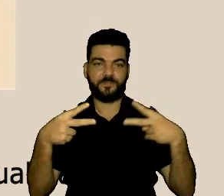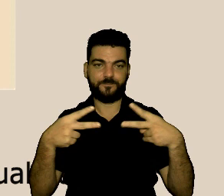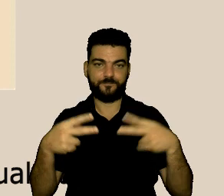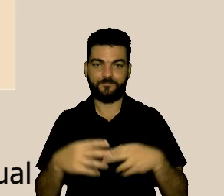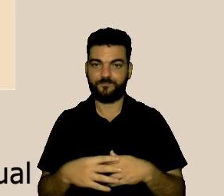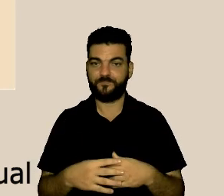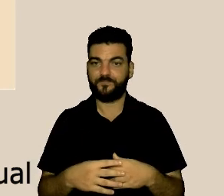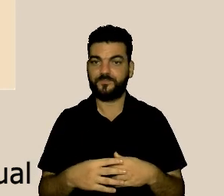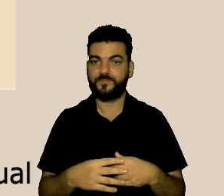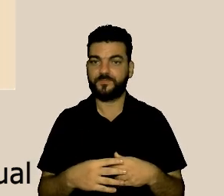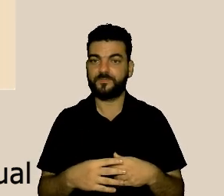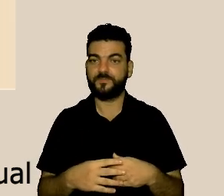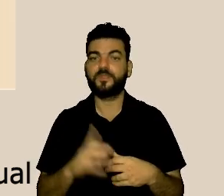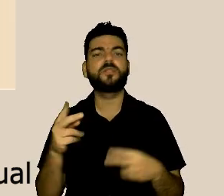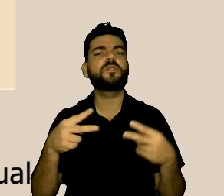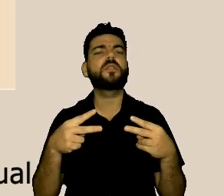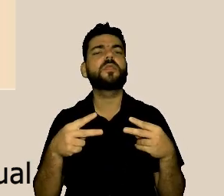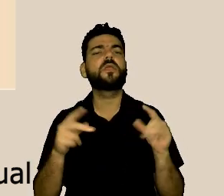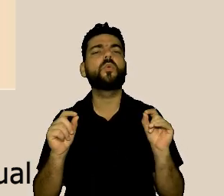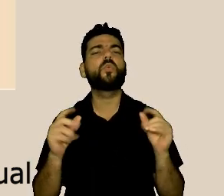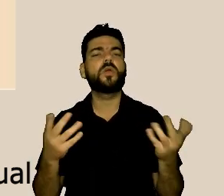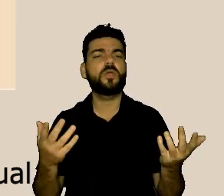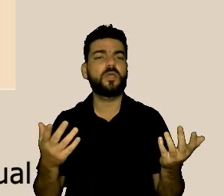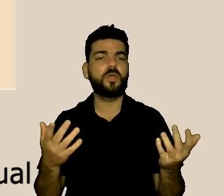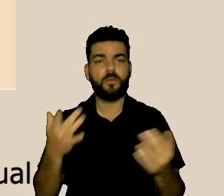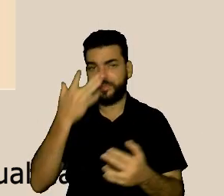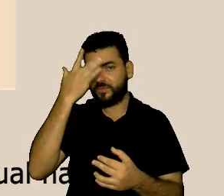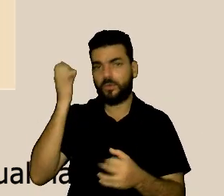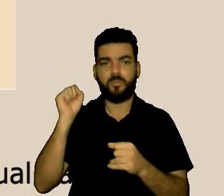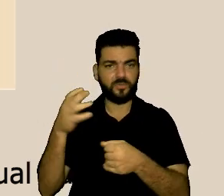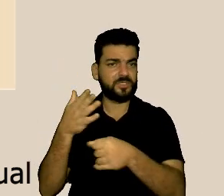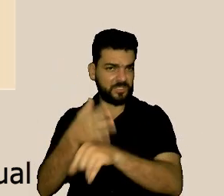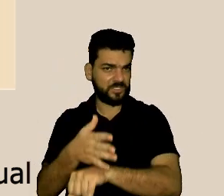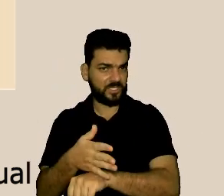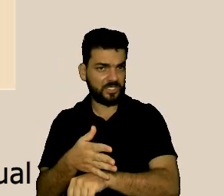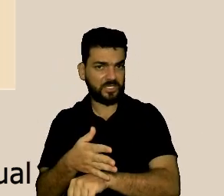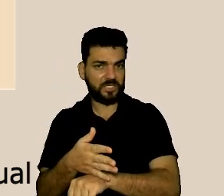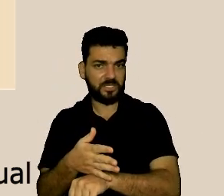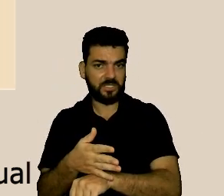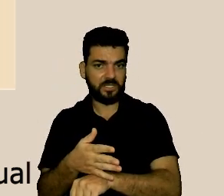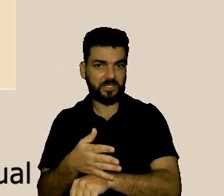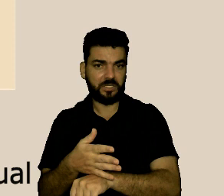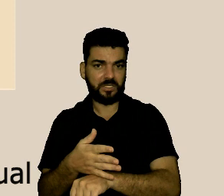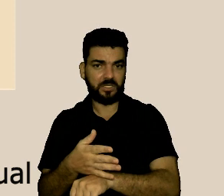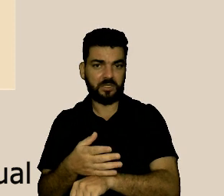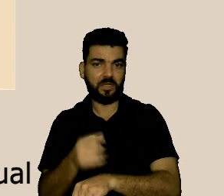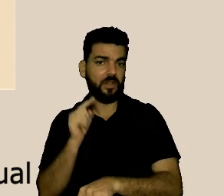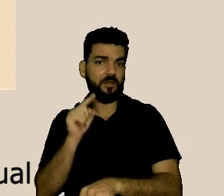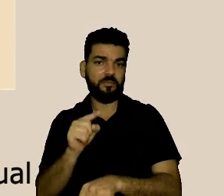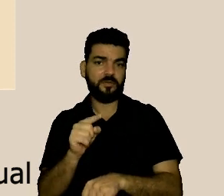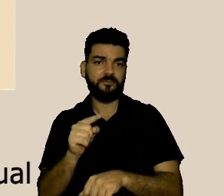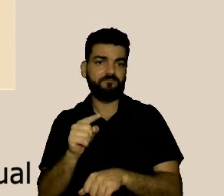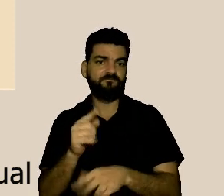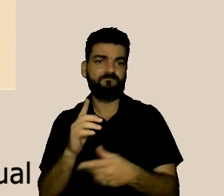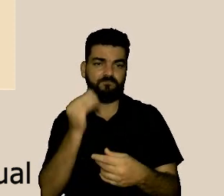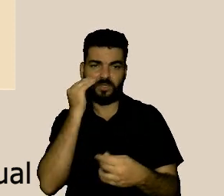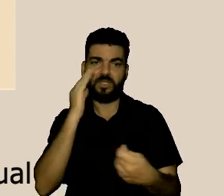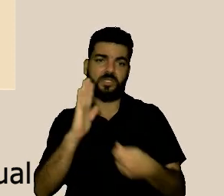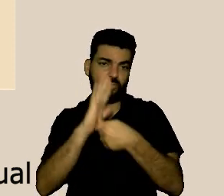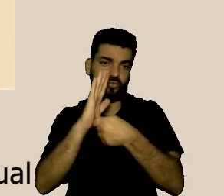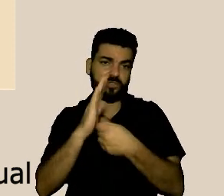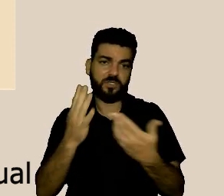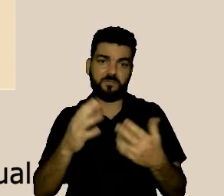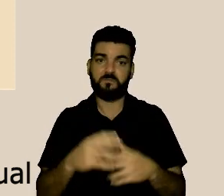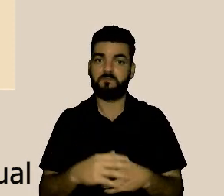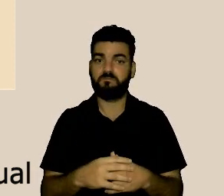link ele a pessoa pode acessar para que ele possa fazer uma